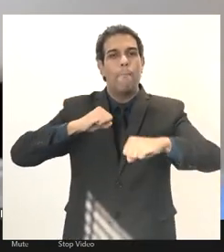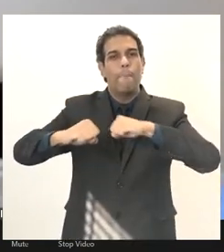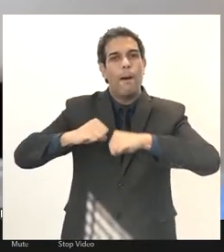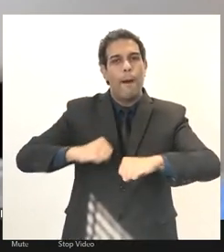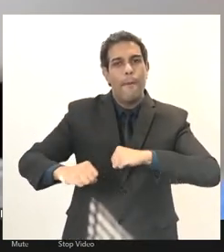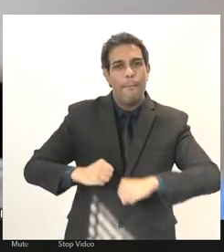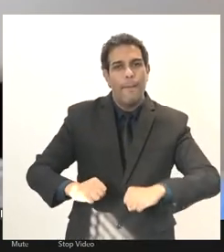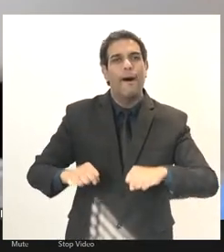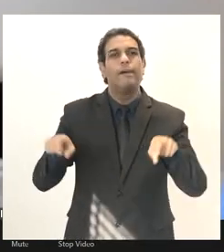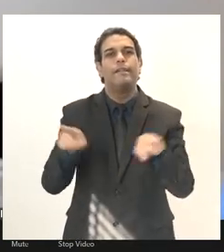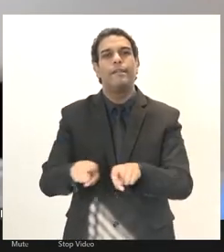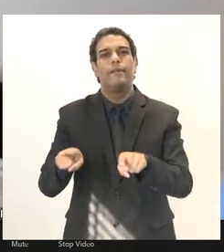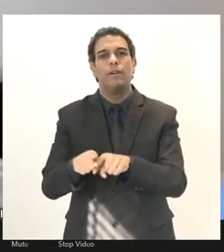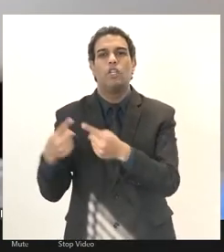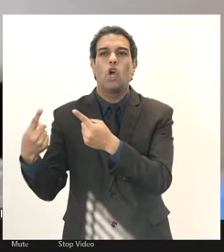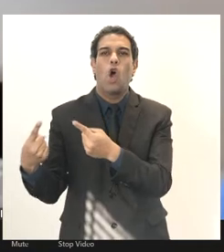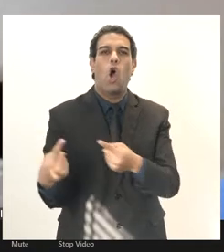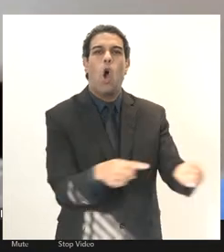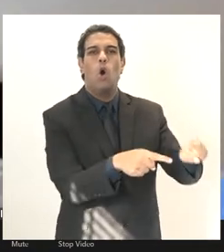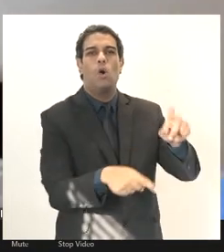contra a PEC